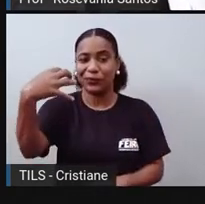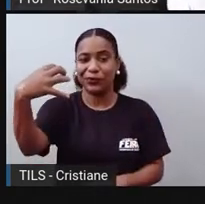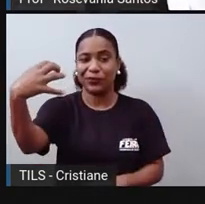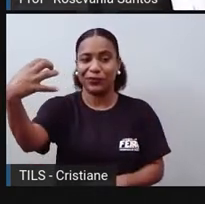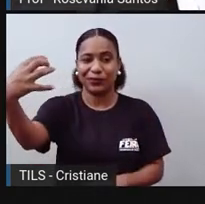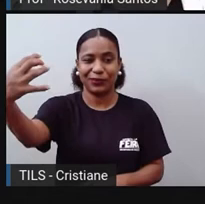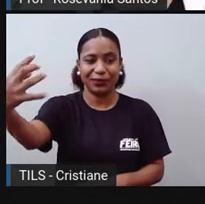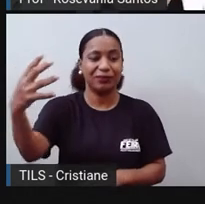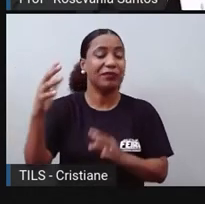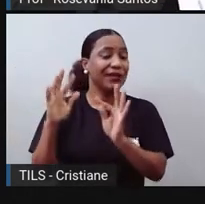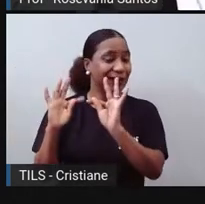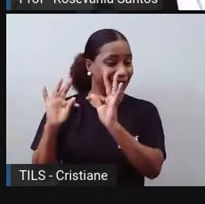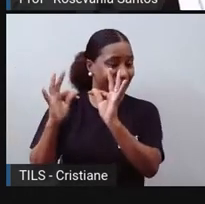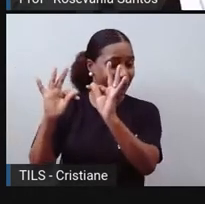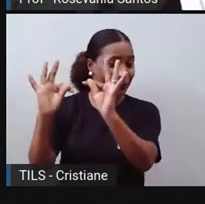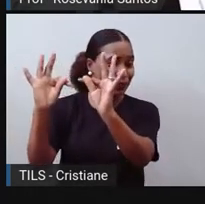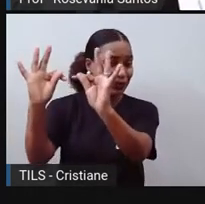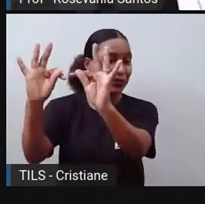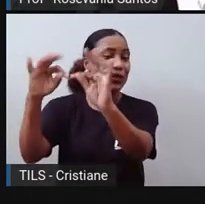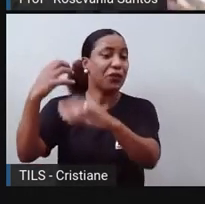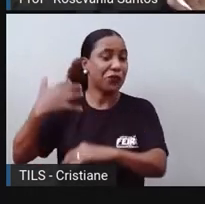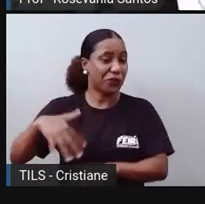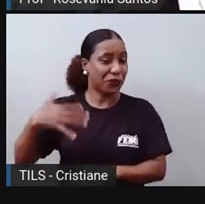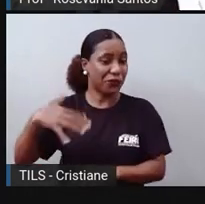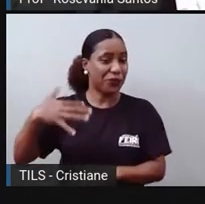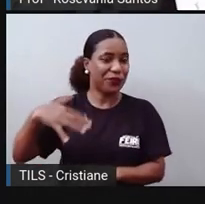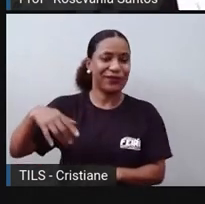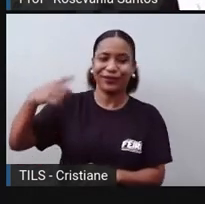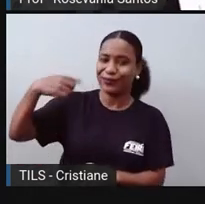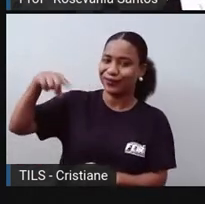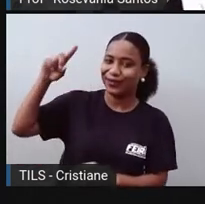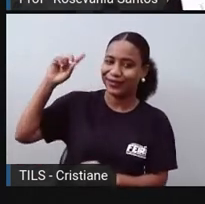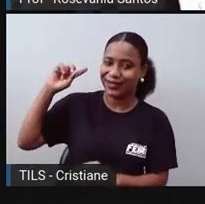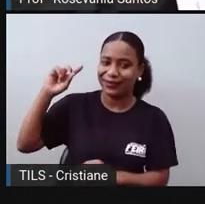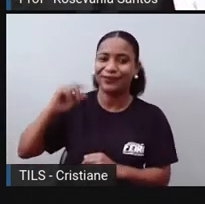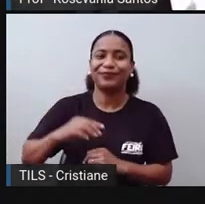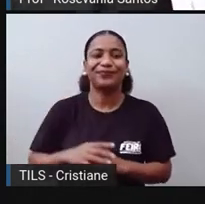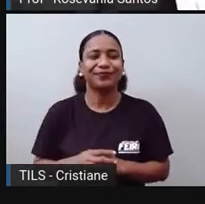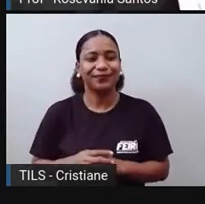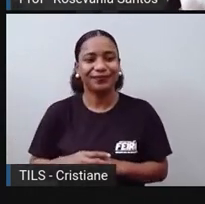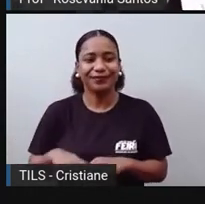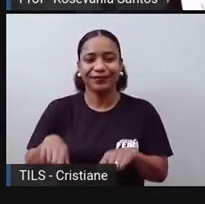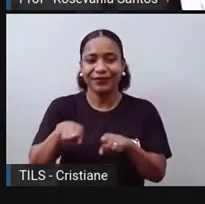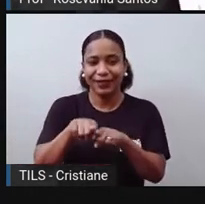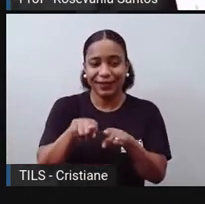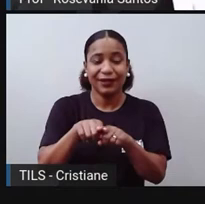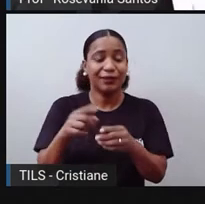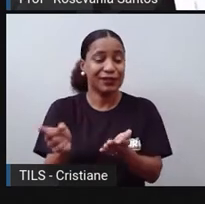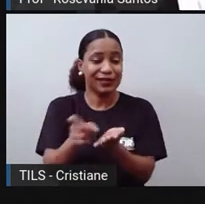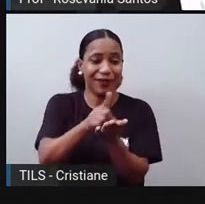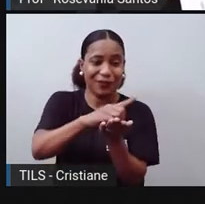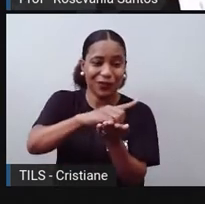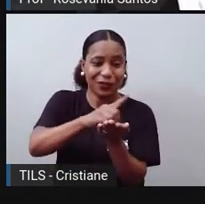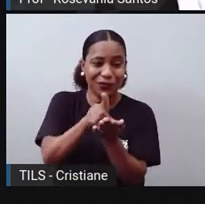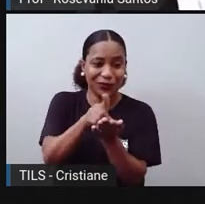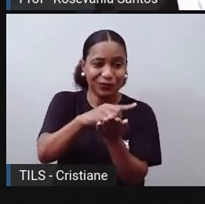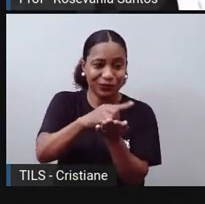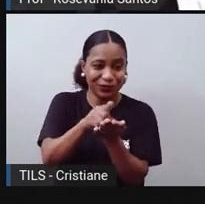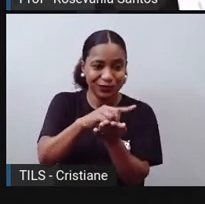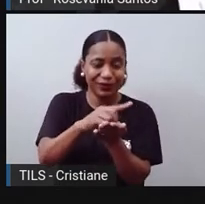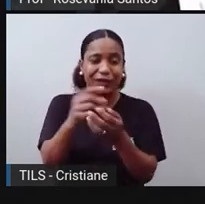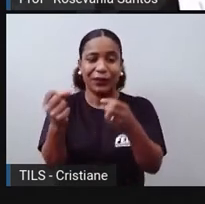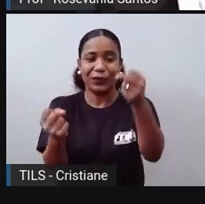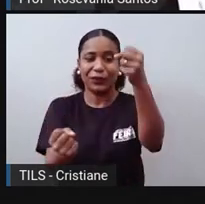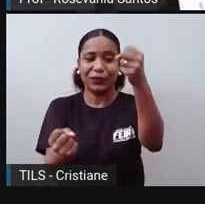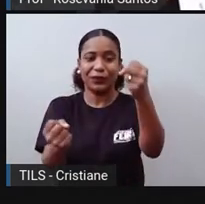tecnológico lá na época, alguns aparelhos de navegação, como o cestante, a bússola, né? Então, isso